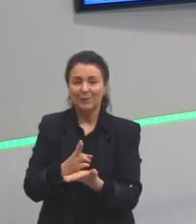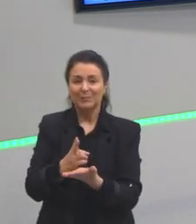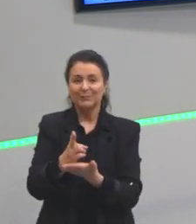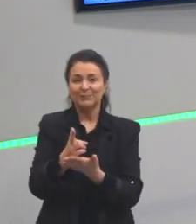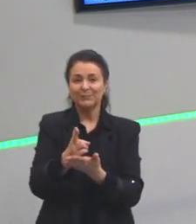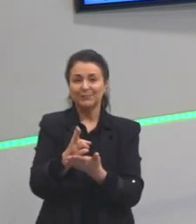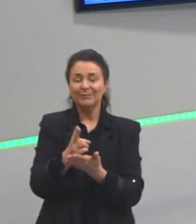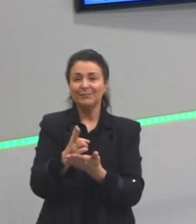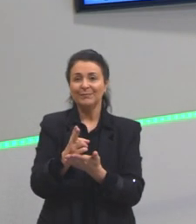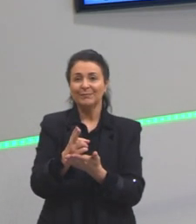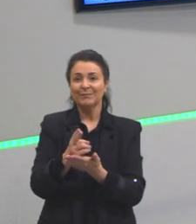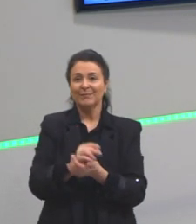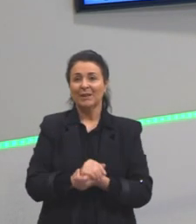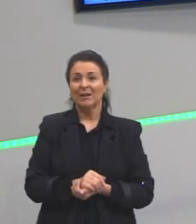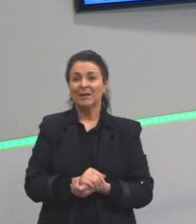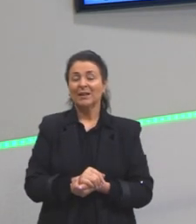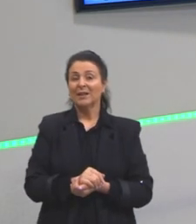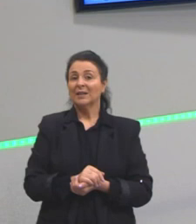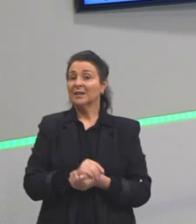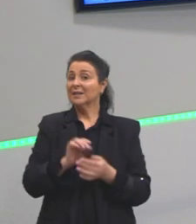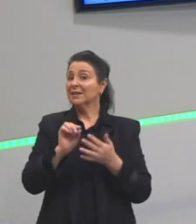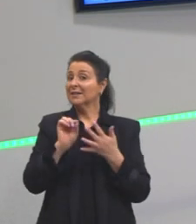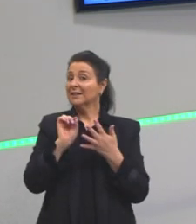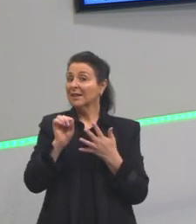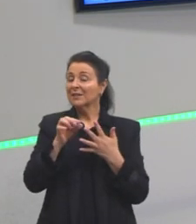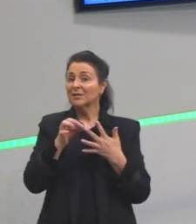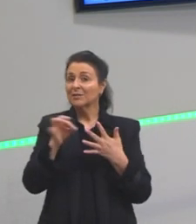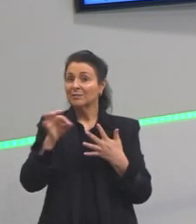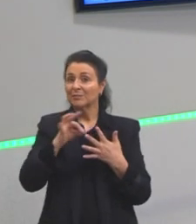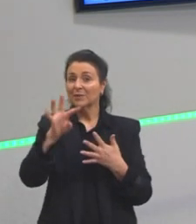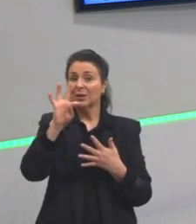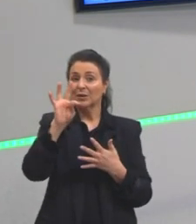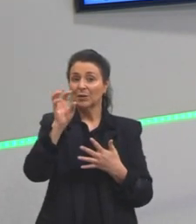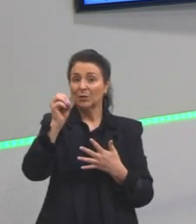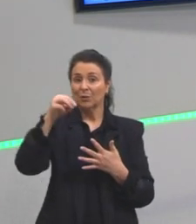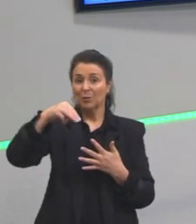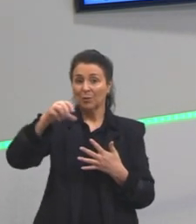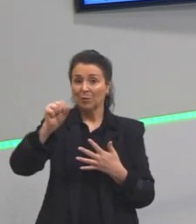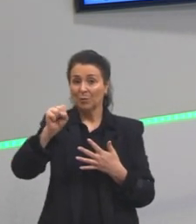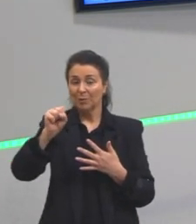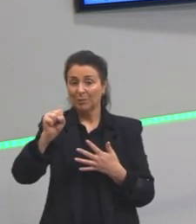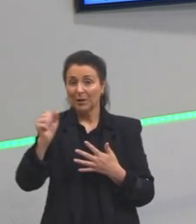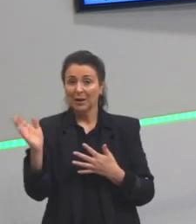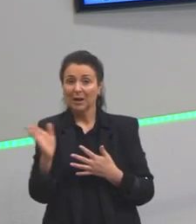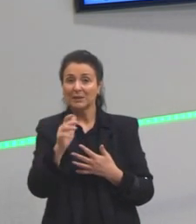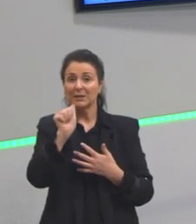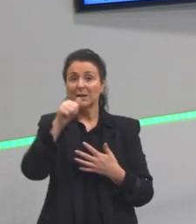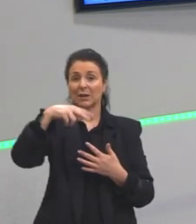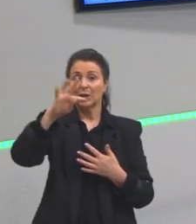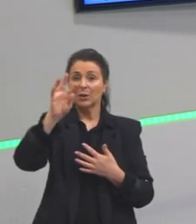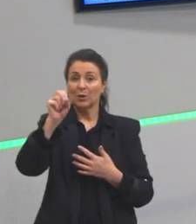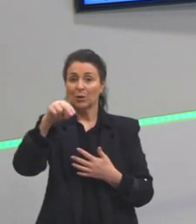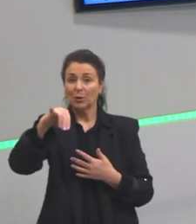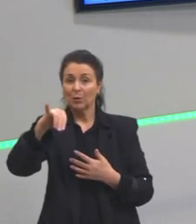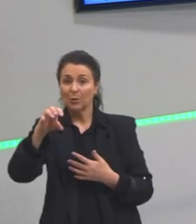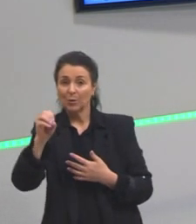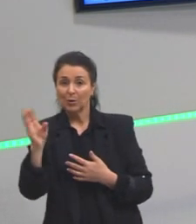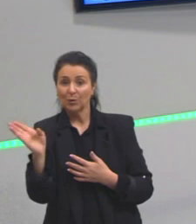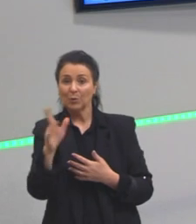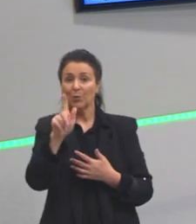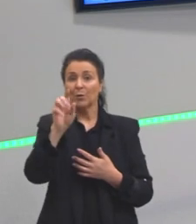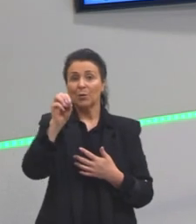ao nosso estudo. Destaquei quem? Tomás Antônio Gonzaga. Que ele é um dos principais